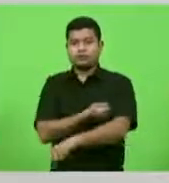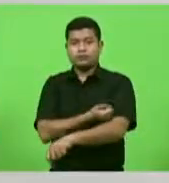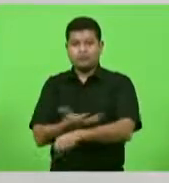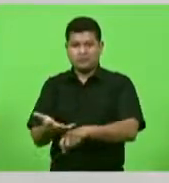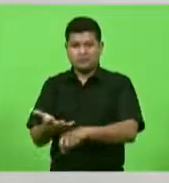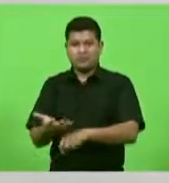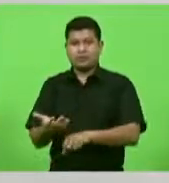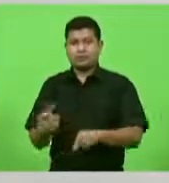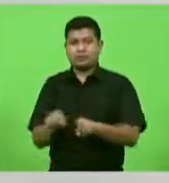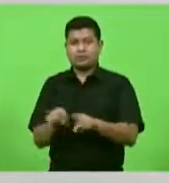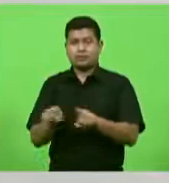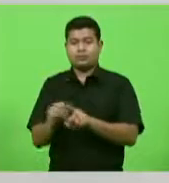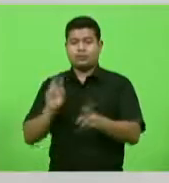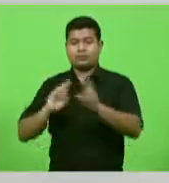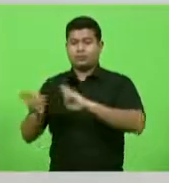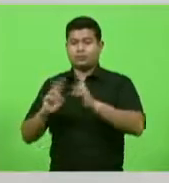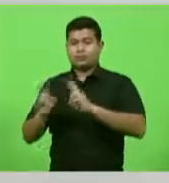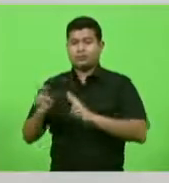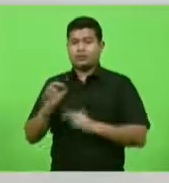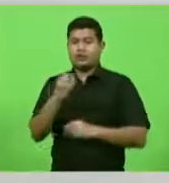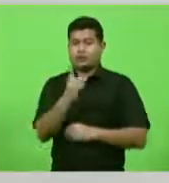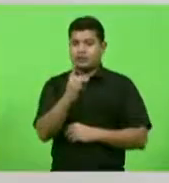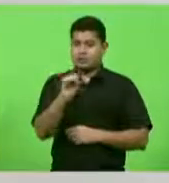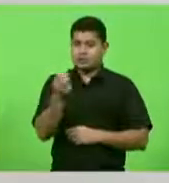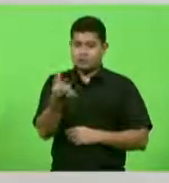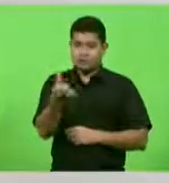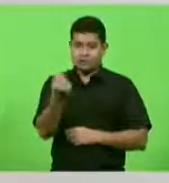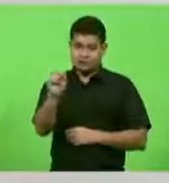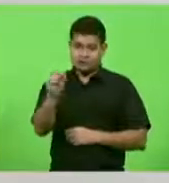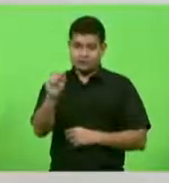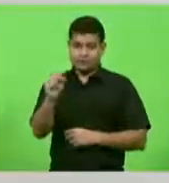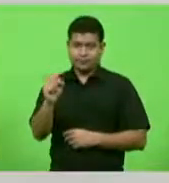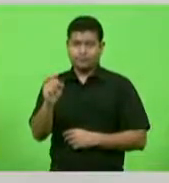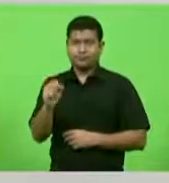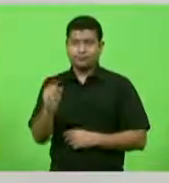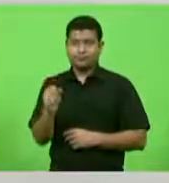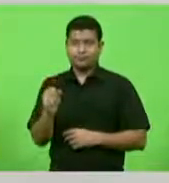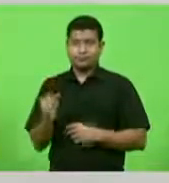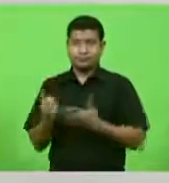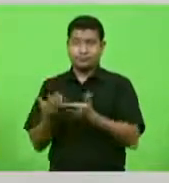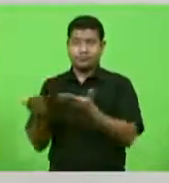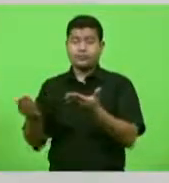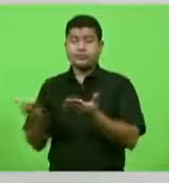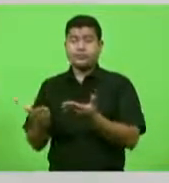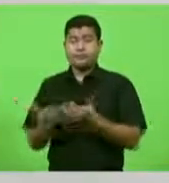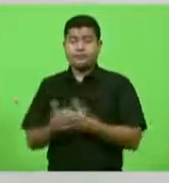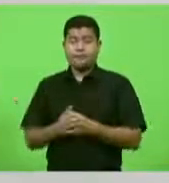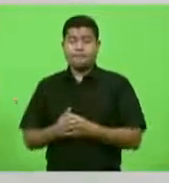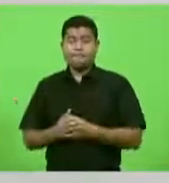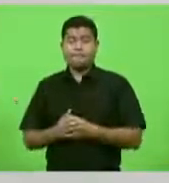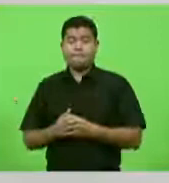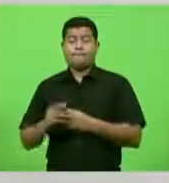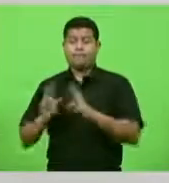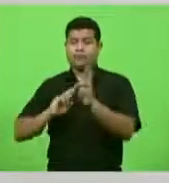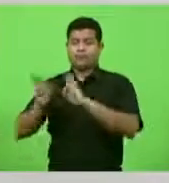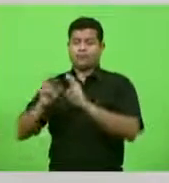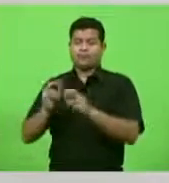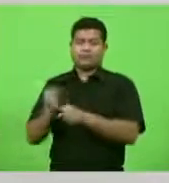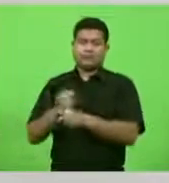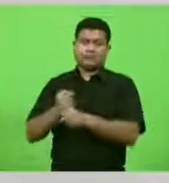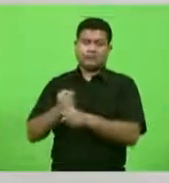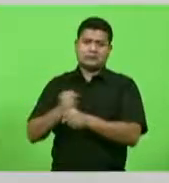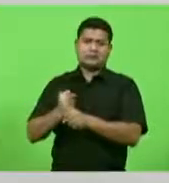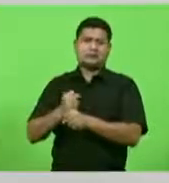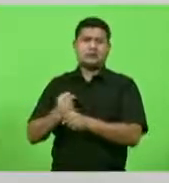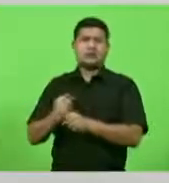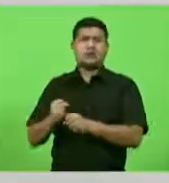de Lima, que é a SC-108, que liga Santa Rosa de Lima, a Anitapes, uma rodovia centenária também, que